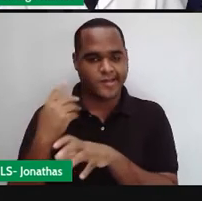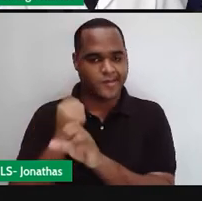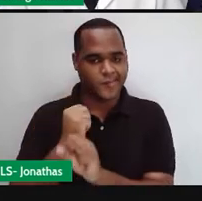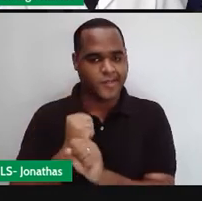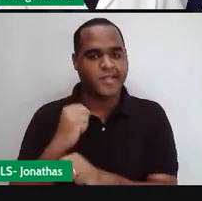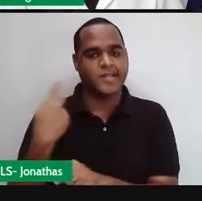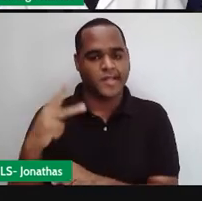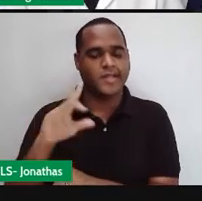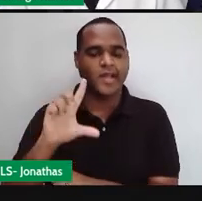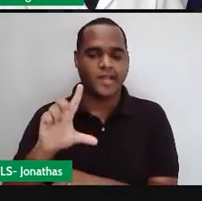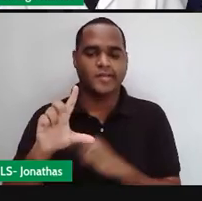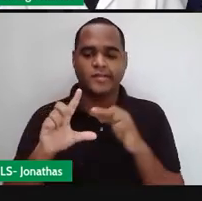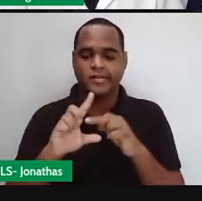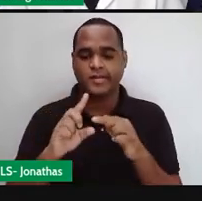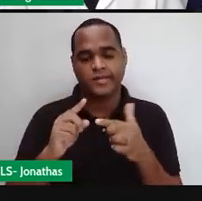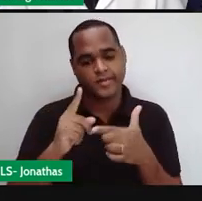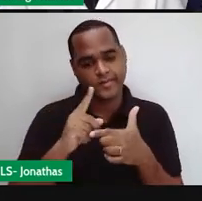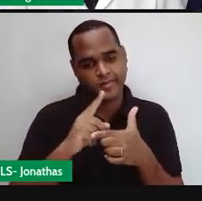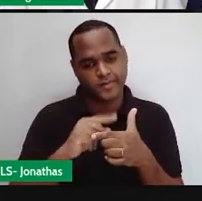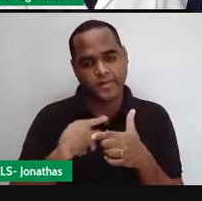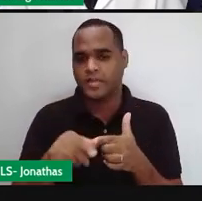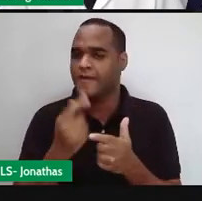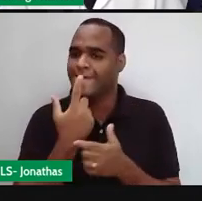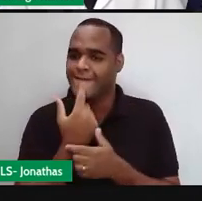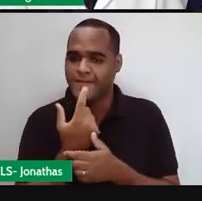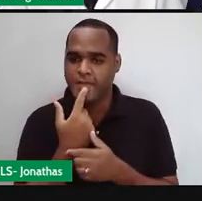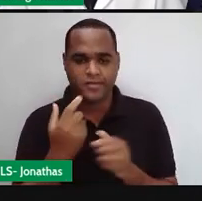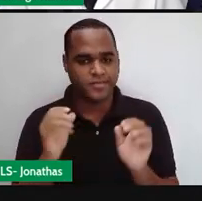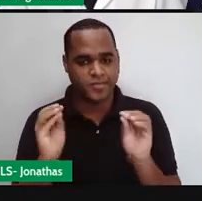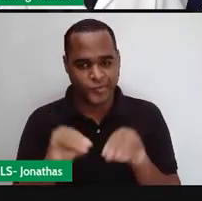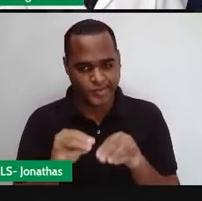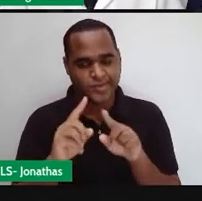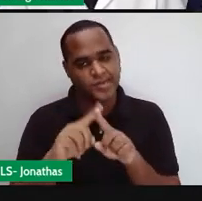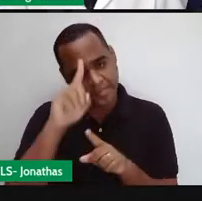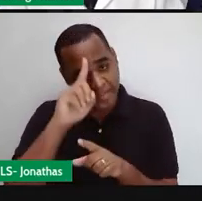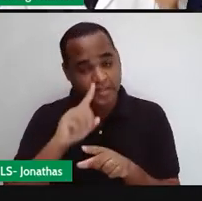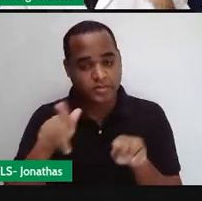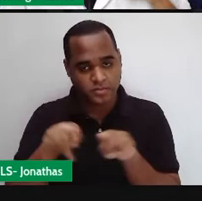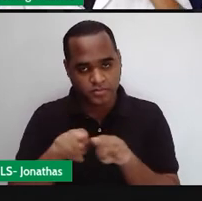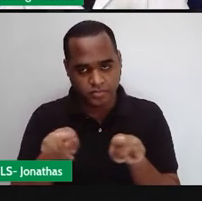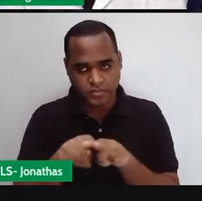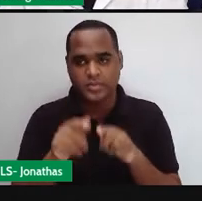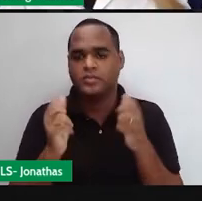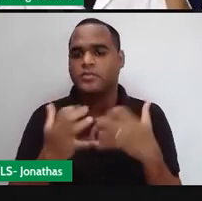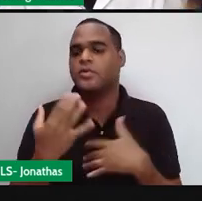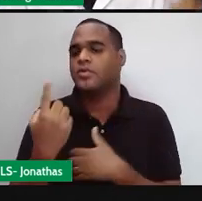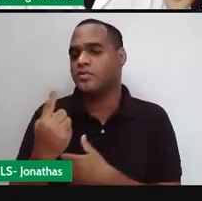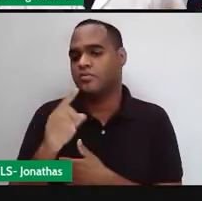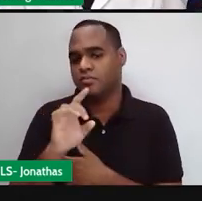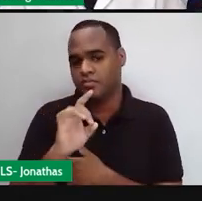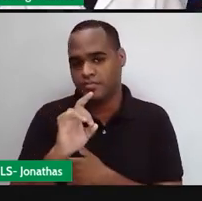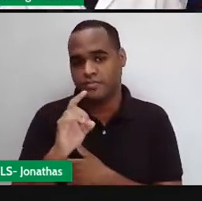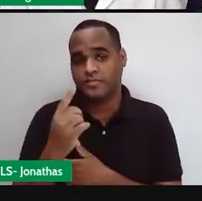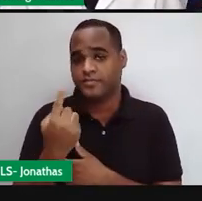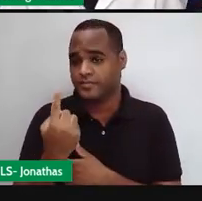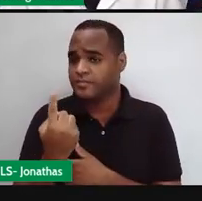partir dos lados que estão em vermelho e amarelo. Esse é um ângulo do polígono